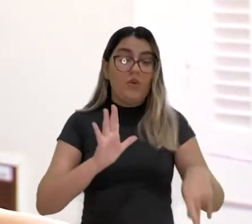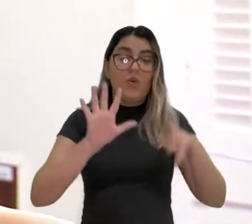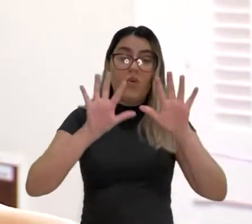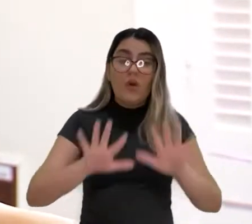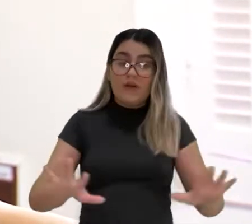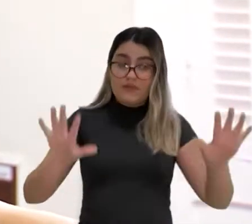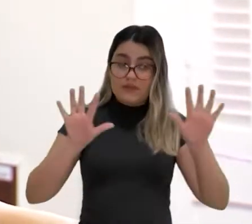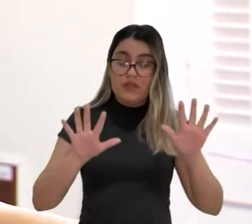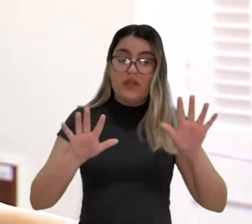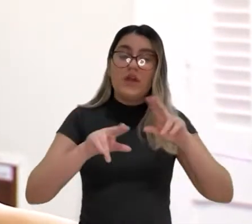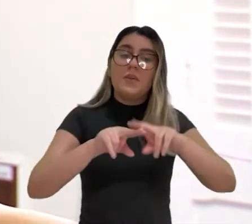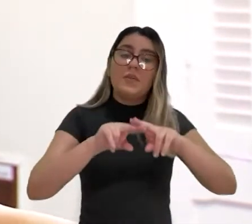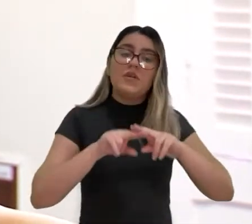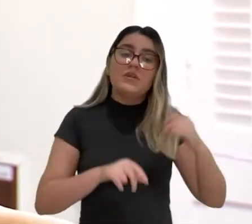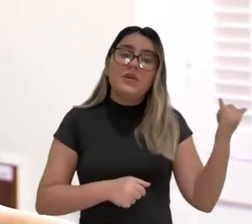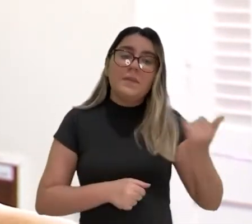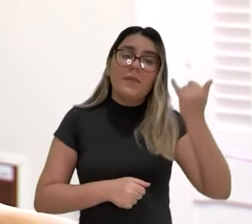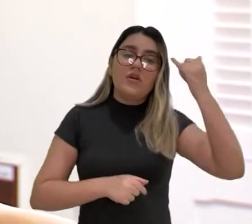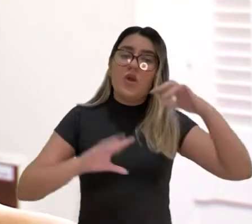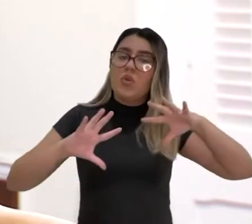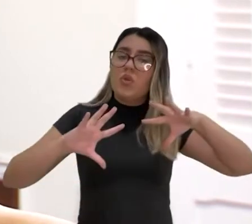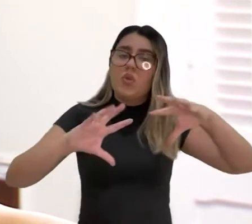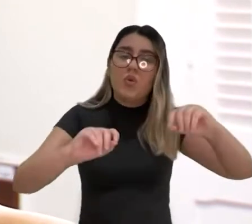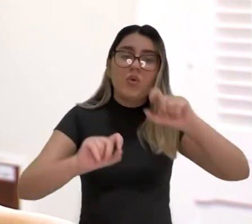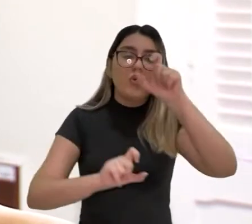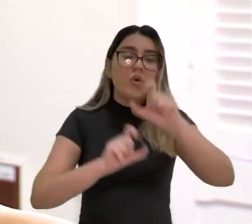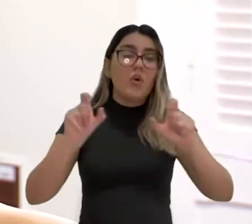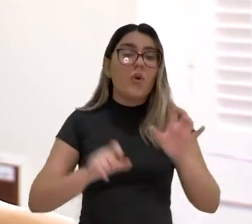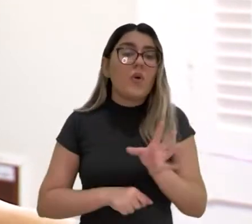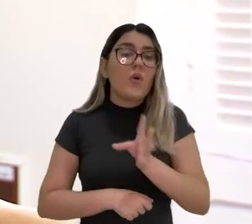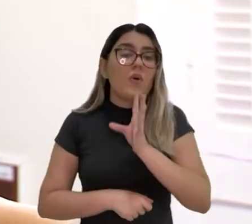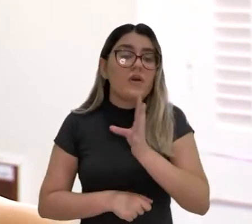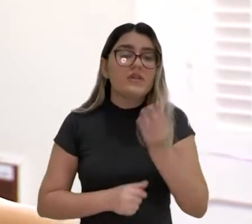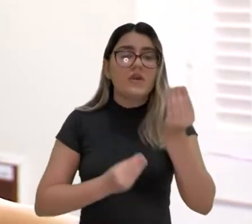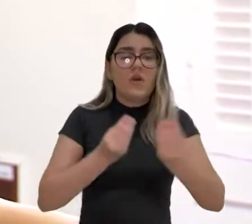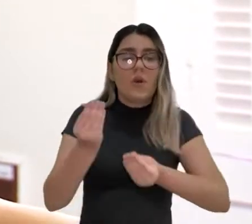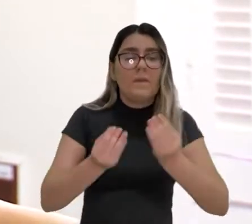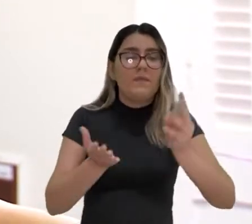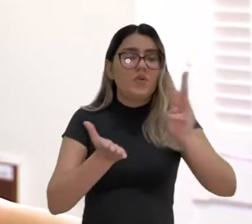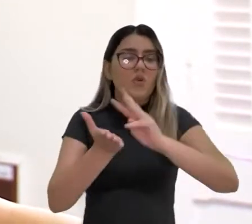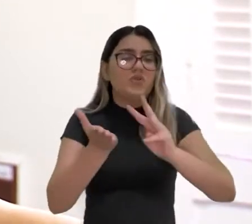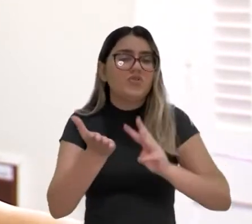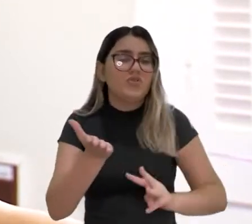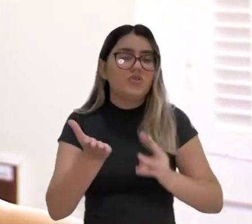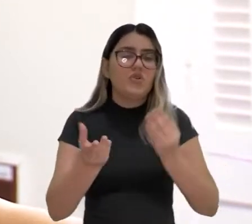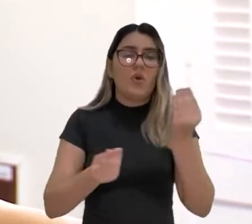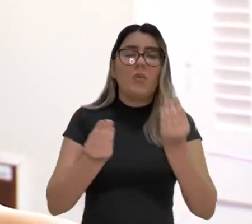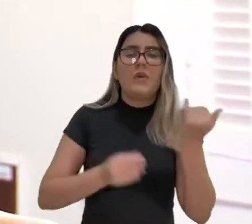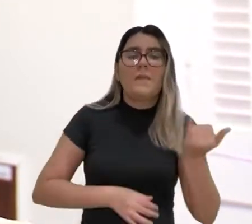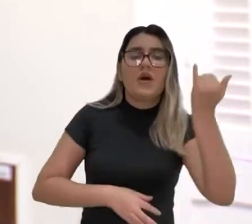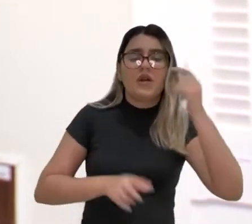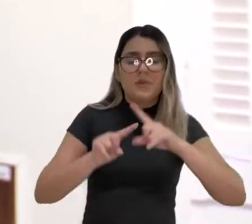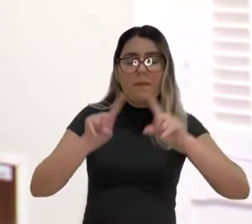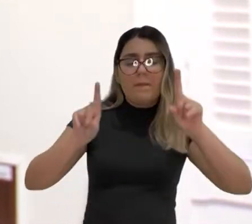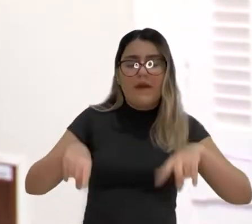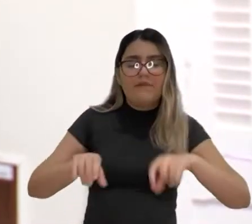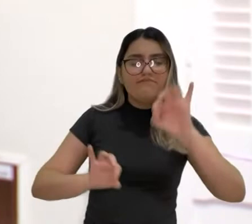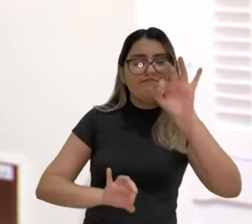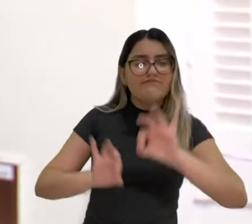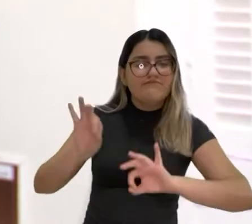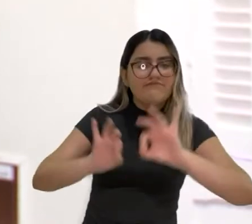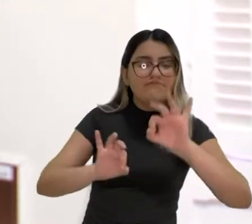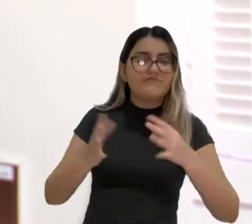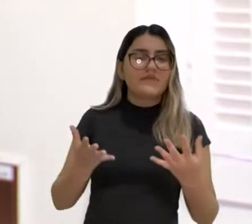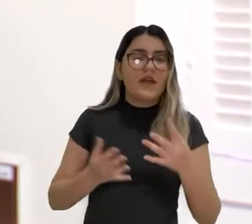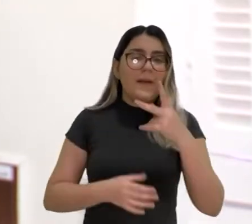a Universidade Federal do Ceará e, portanto, é importante que todos conheçam toda essa metodologia, a importância